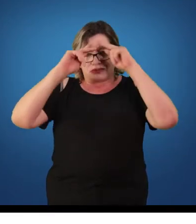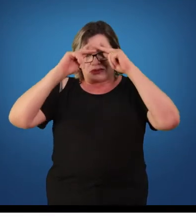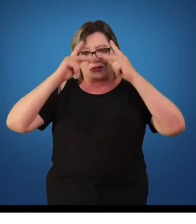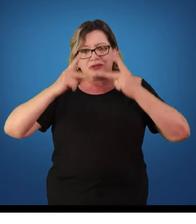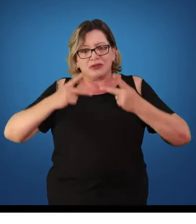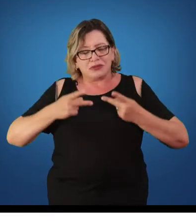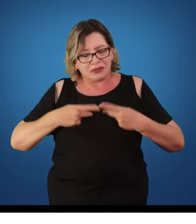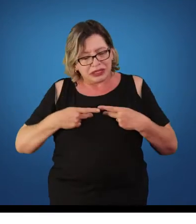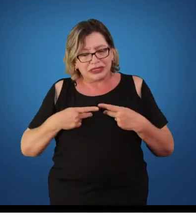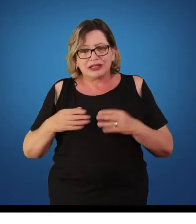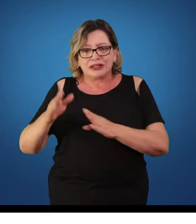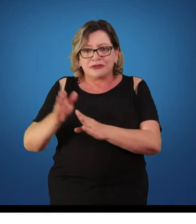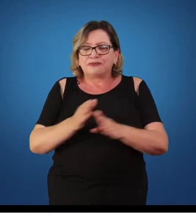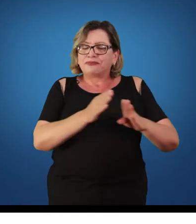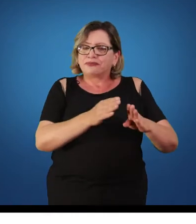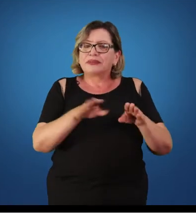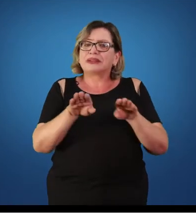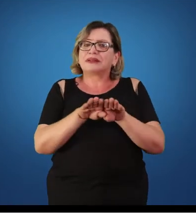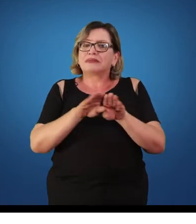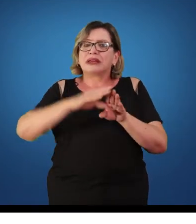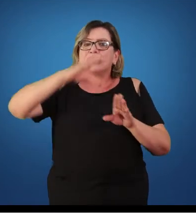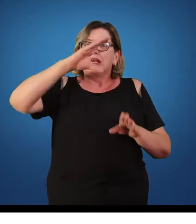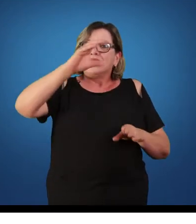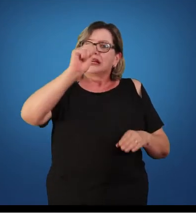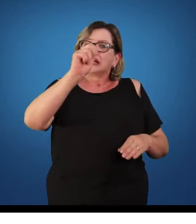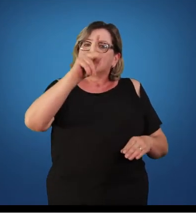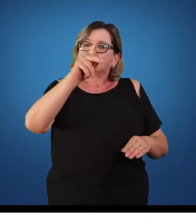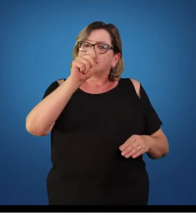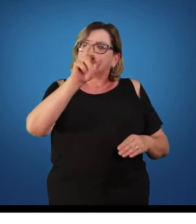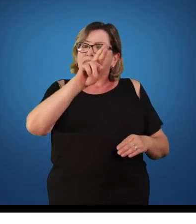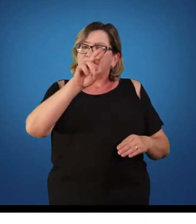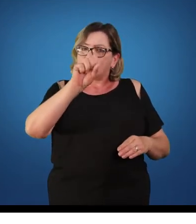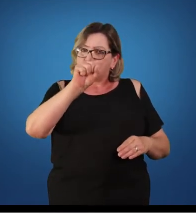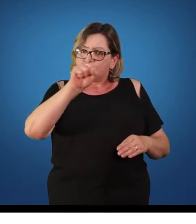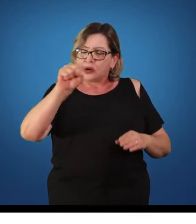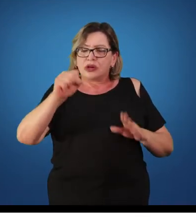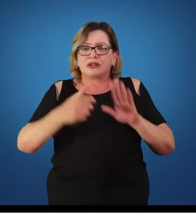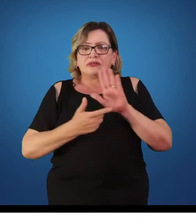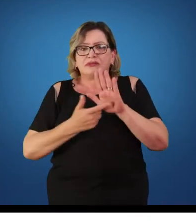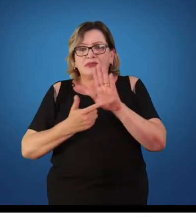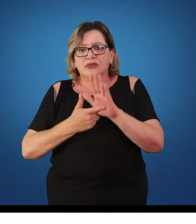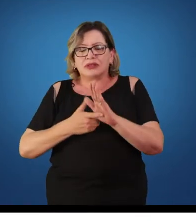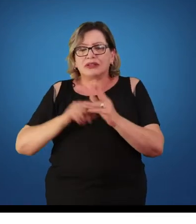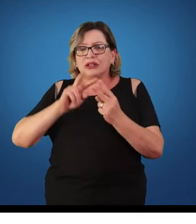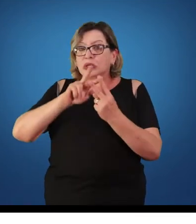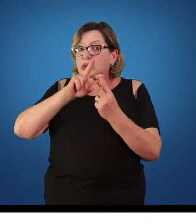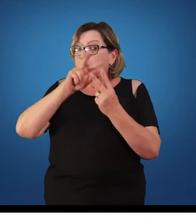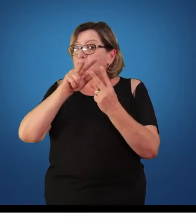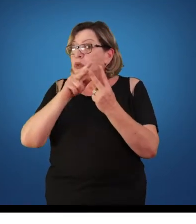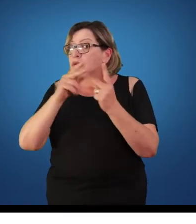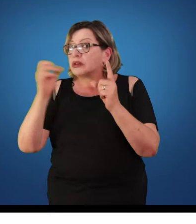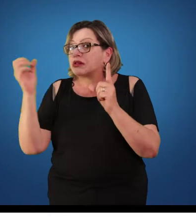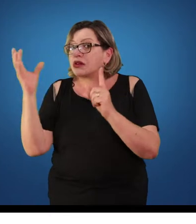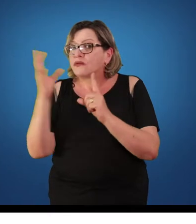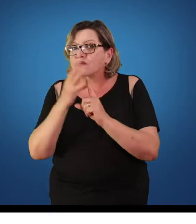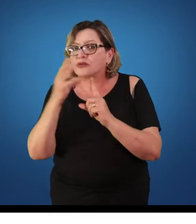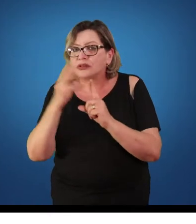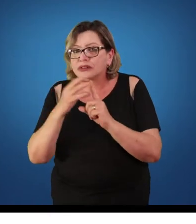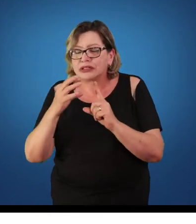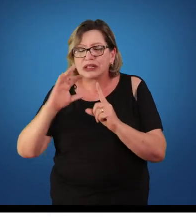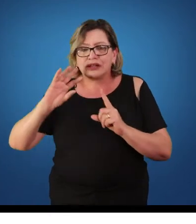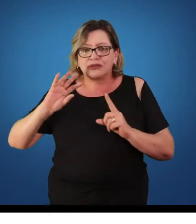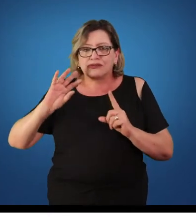Caparrós afirma que o movimento surgiu oriundos de dois fatores. O momento